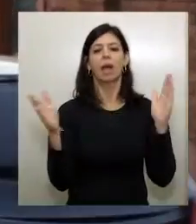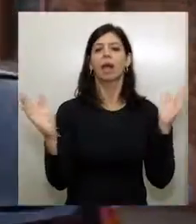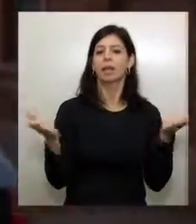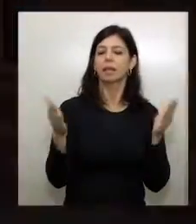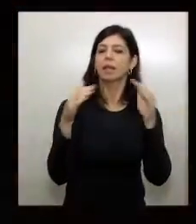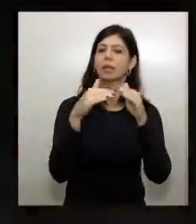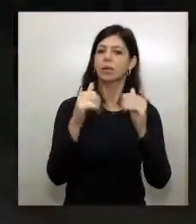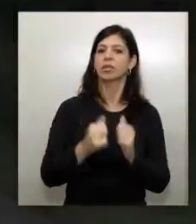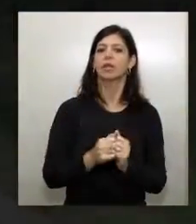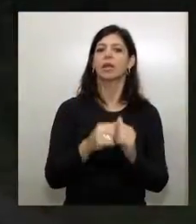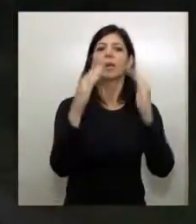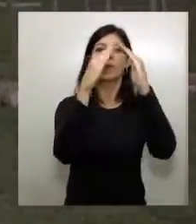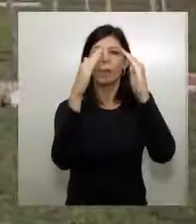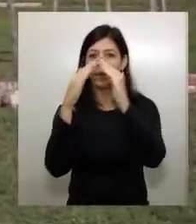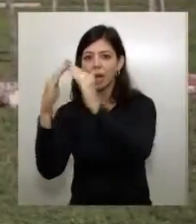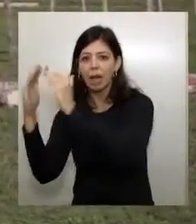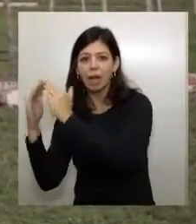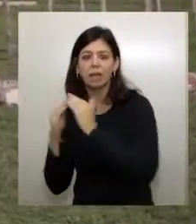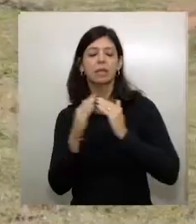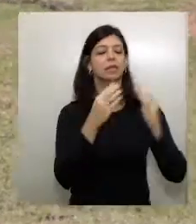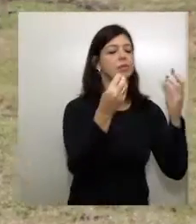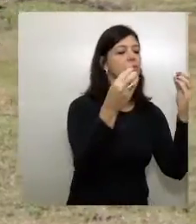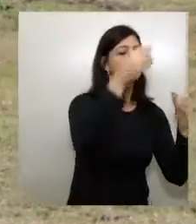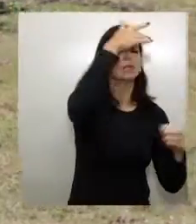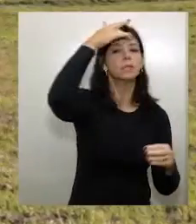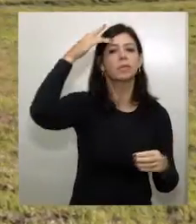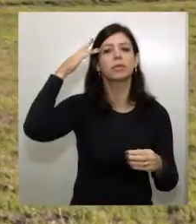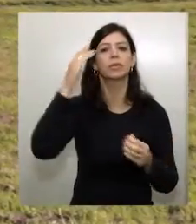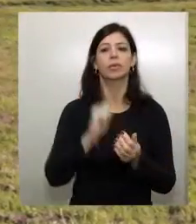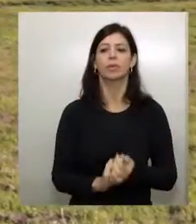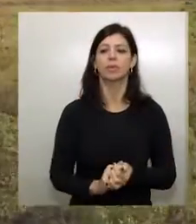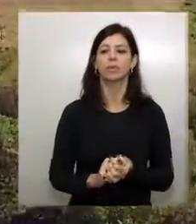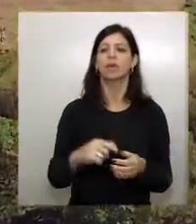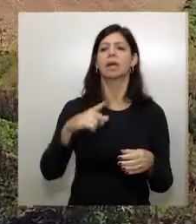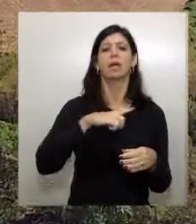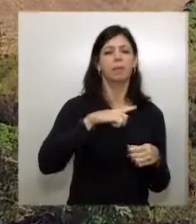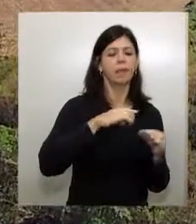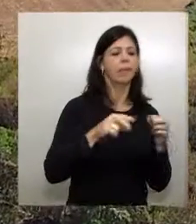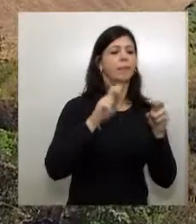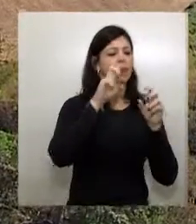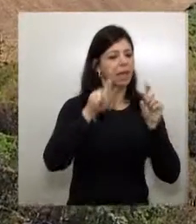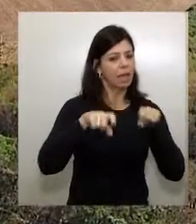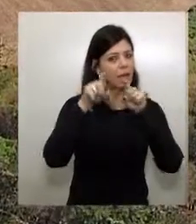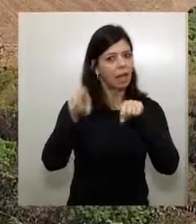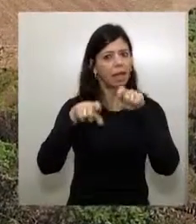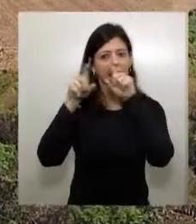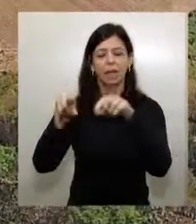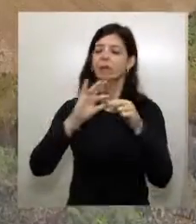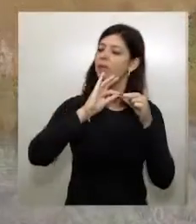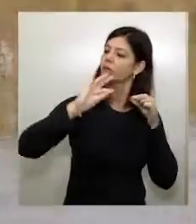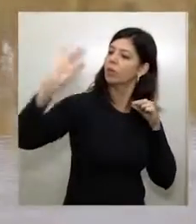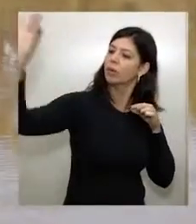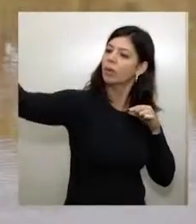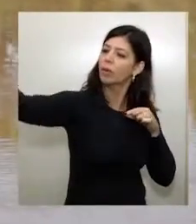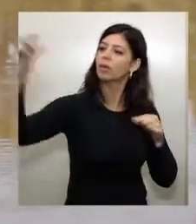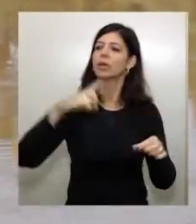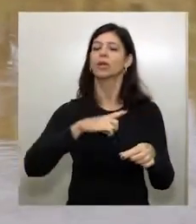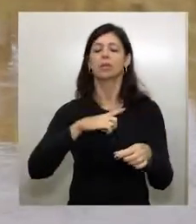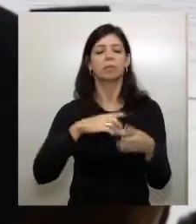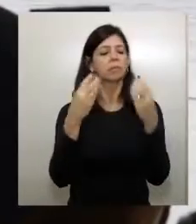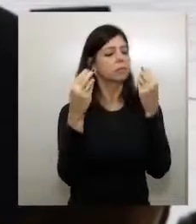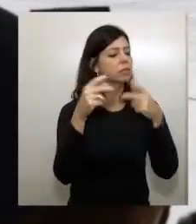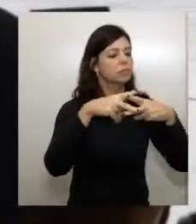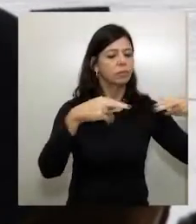famílias. A zona rural de Araras reserva vários outros encantos, como o majestoso Rio Mojiguassu e o Parque da